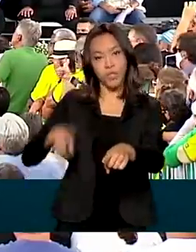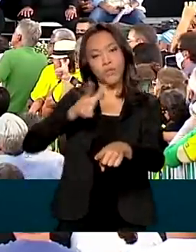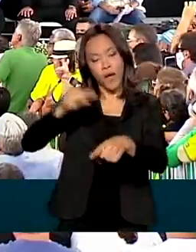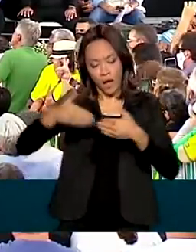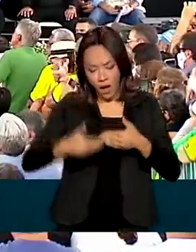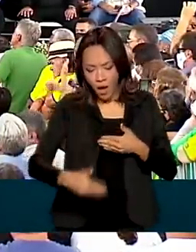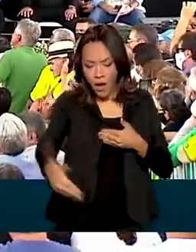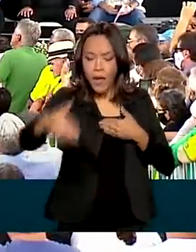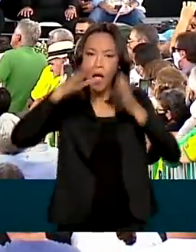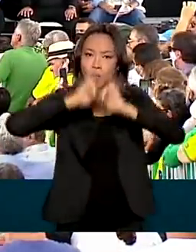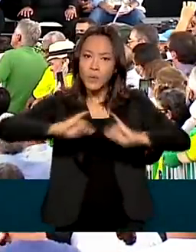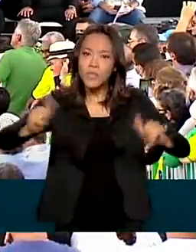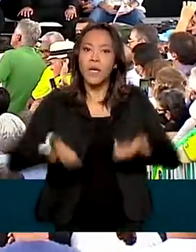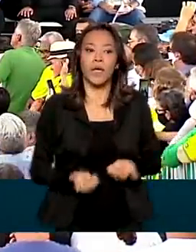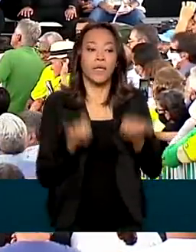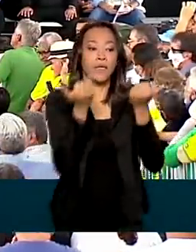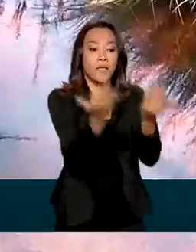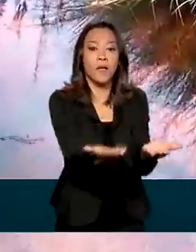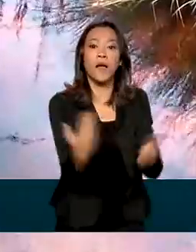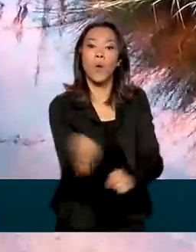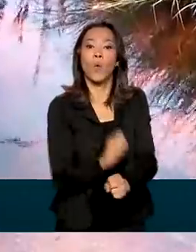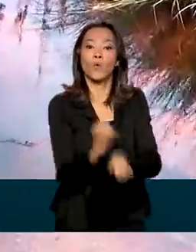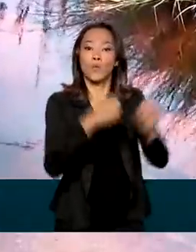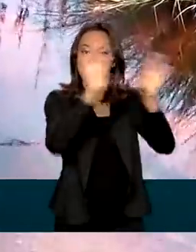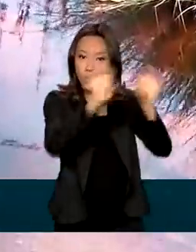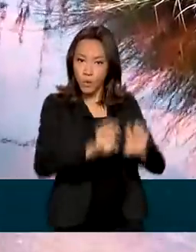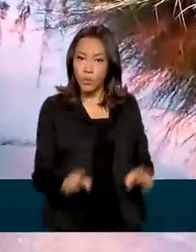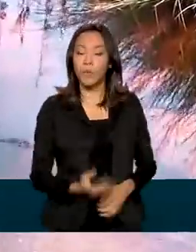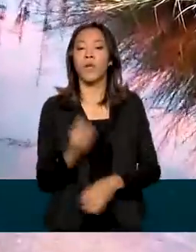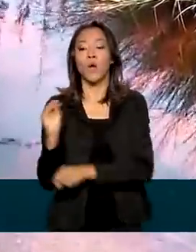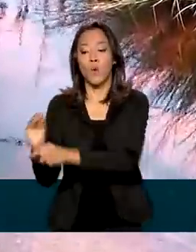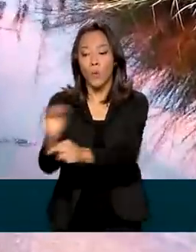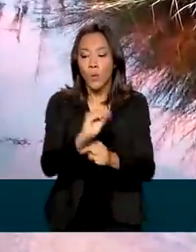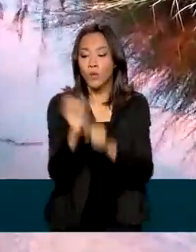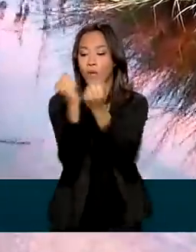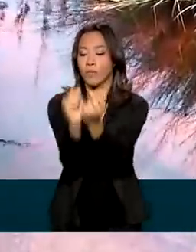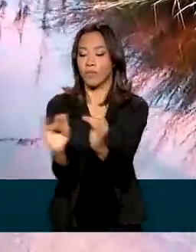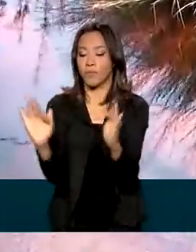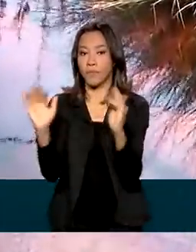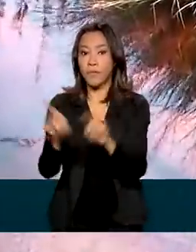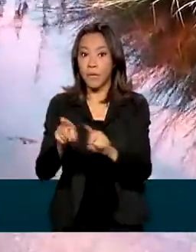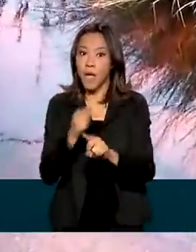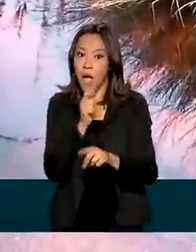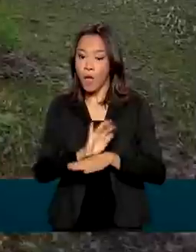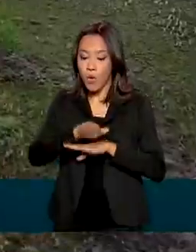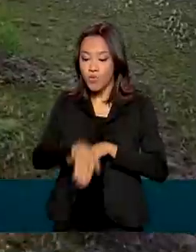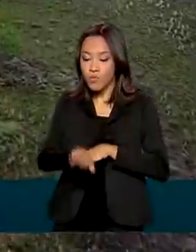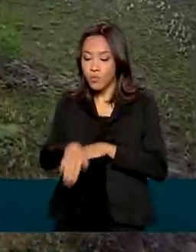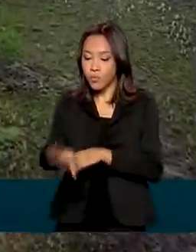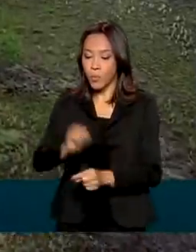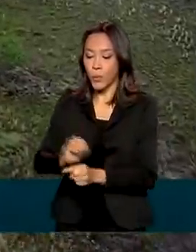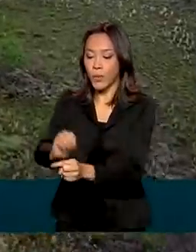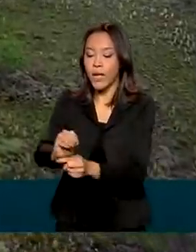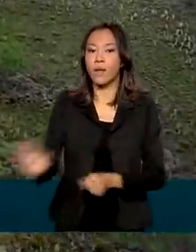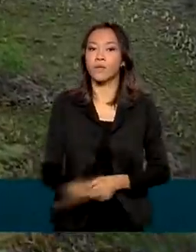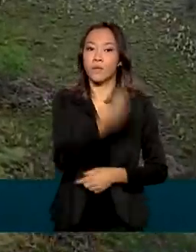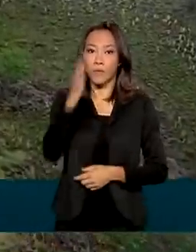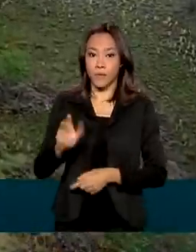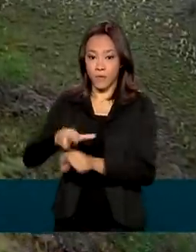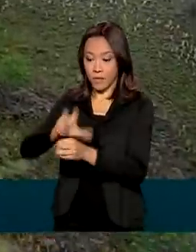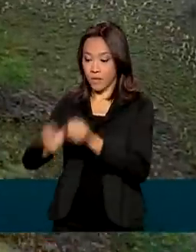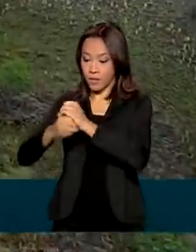anunciar e entregar obras de infraestrutura, preservação e recuperação de nascentes e cursos d'água, saneamento,